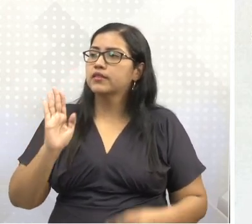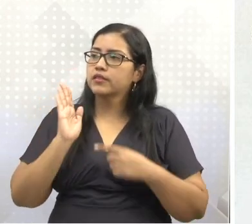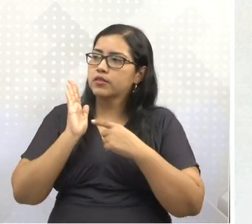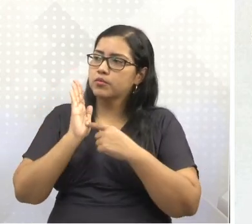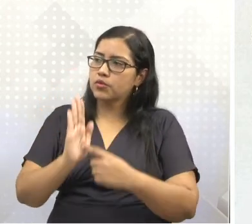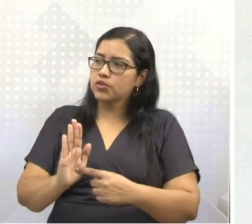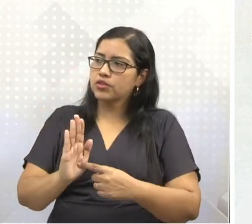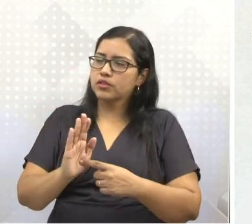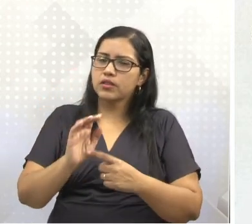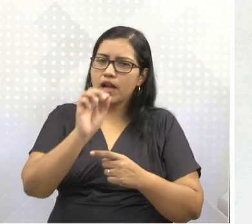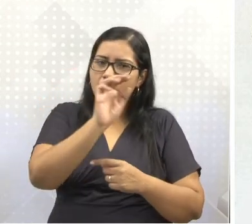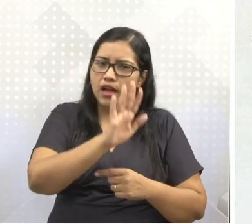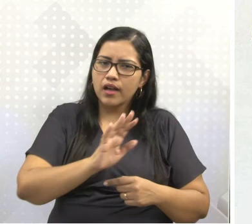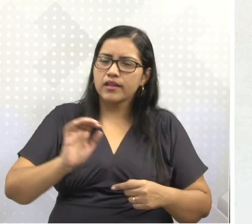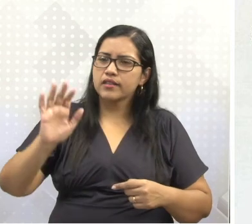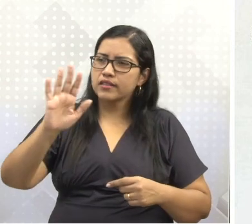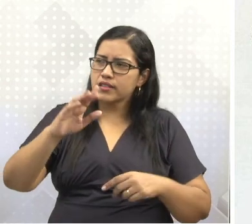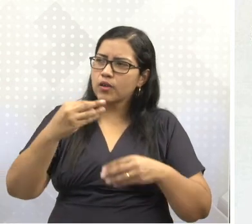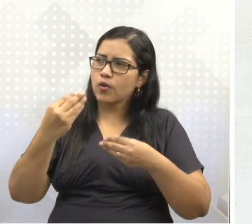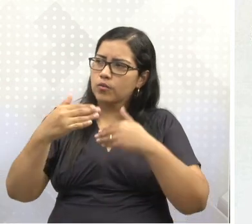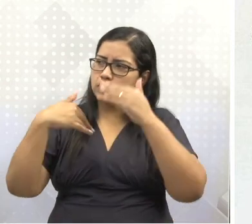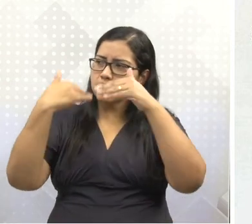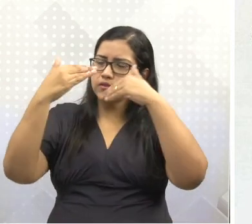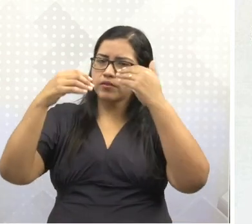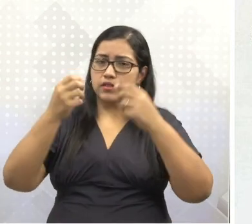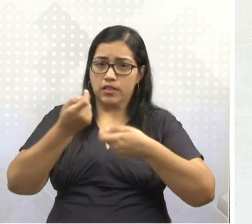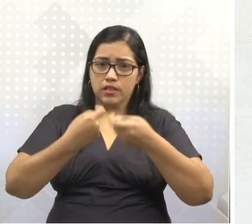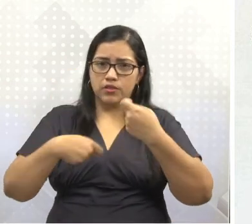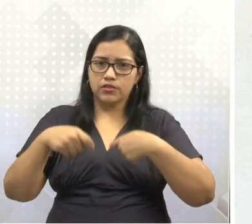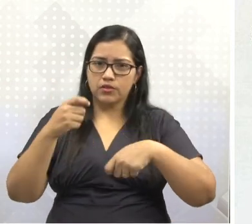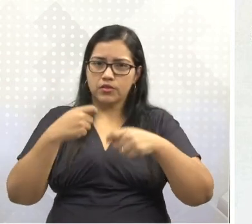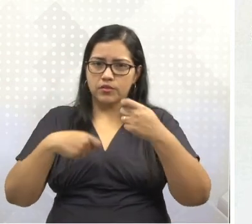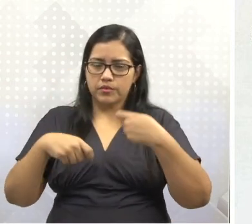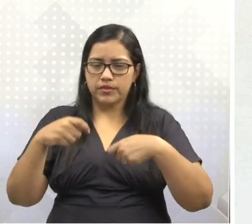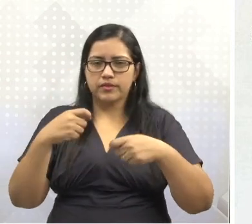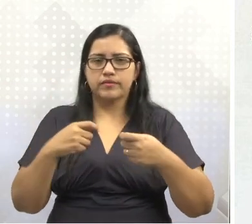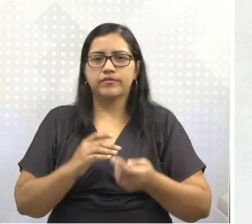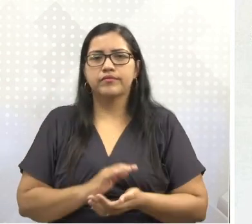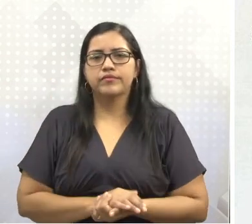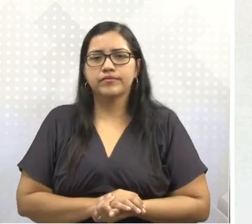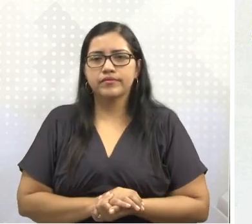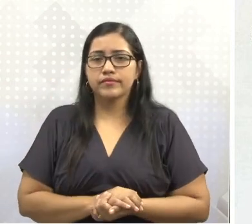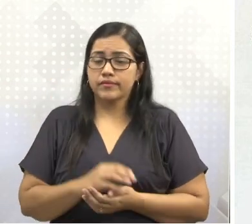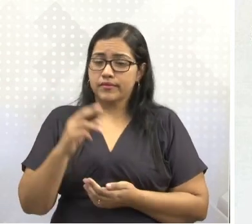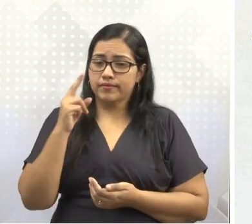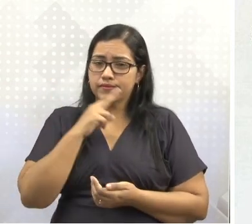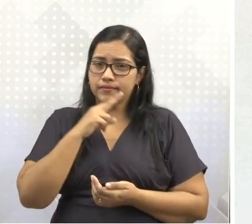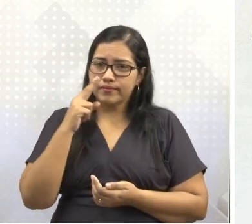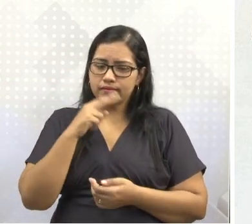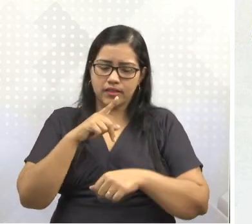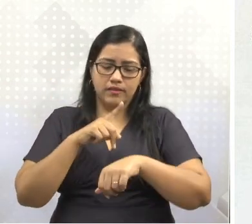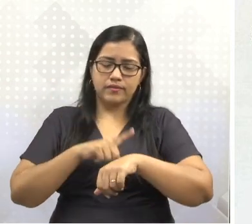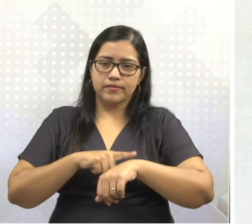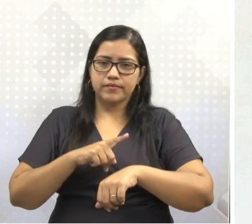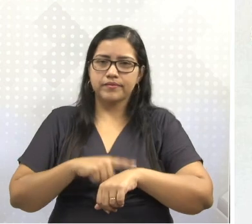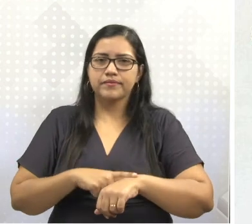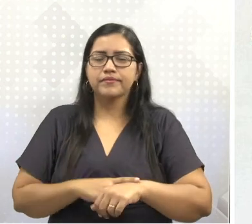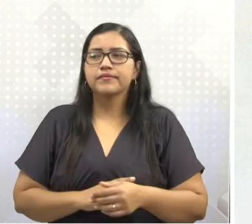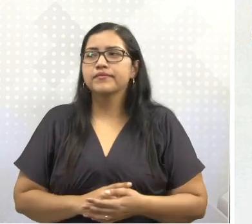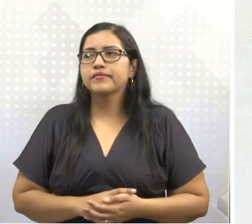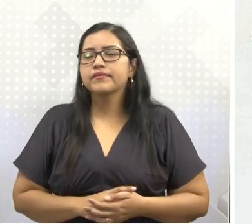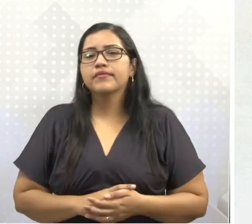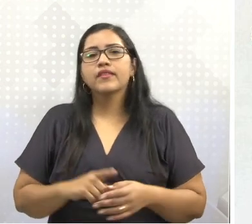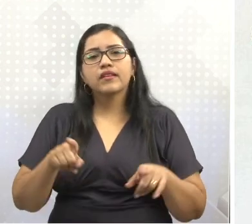de desenvolvimento da economia em Portugal. Vou me alongar, ou melhor, vou apressar um pouco por causa do horário. E